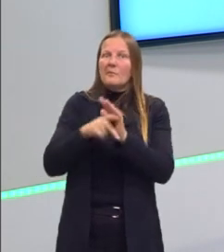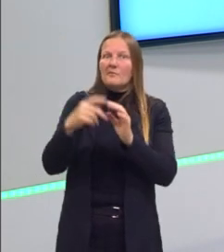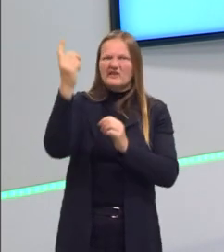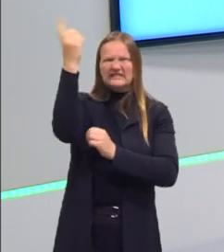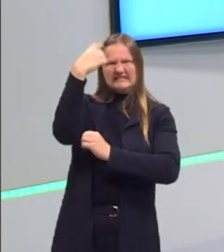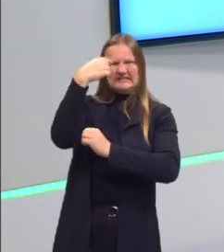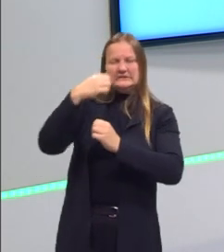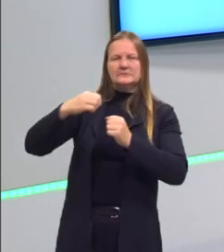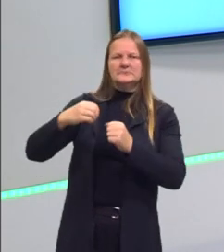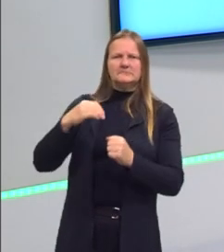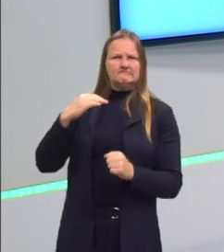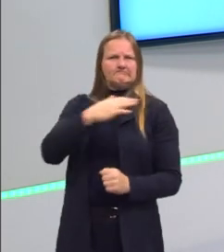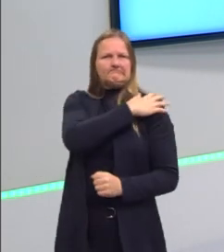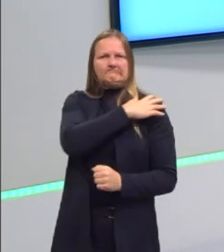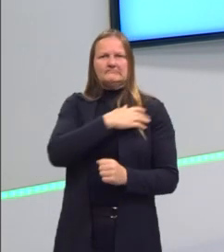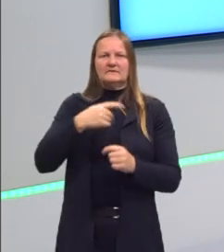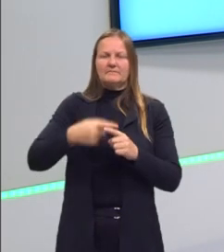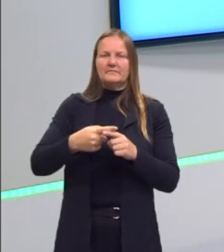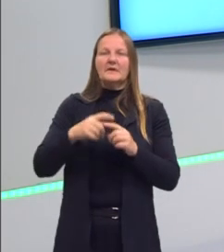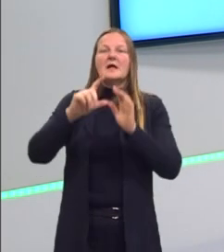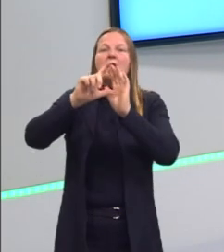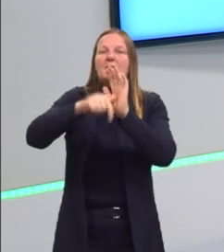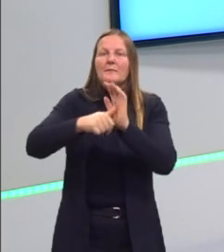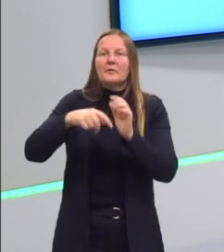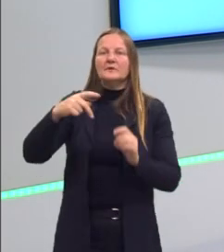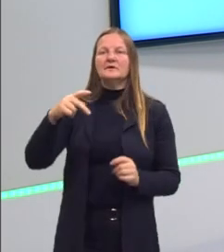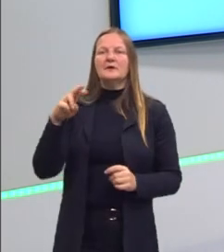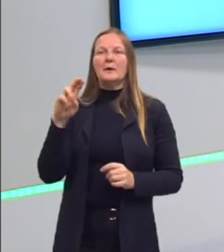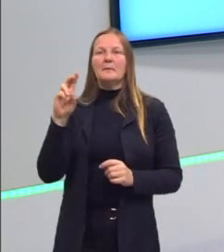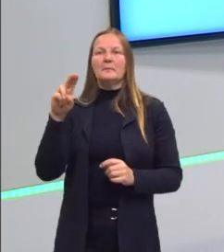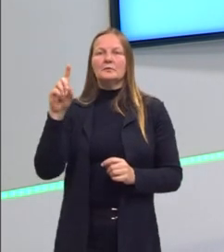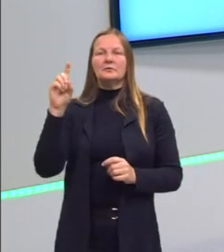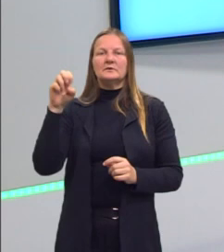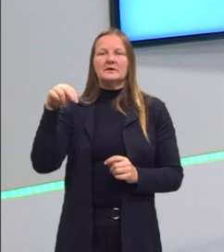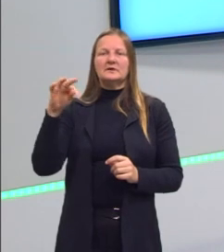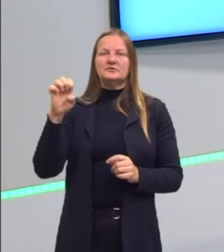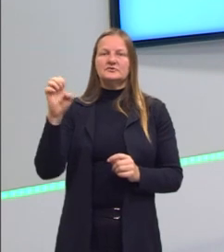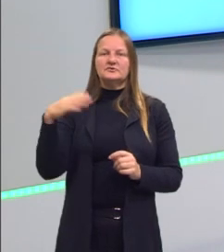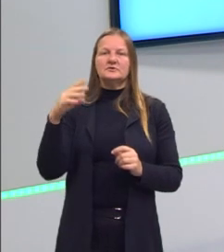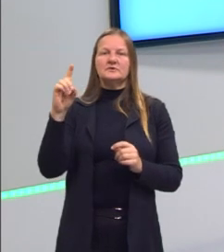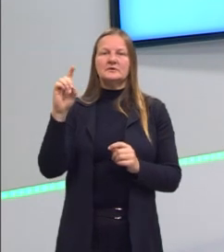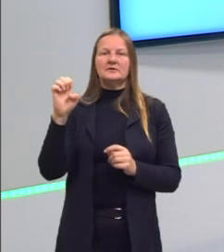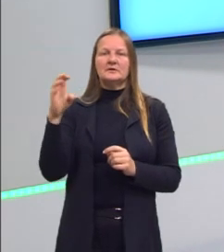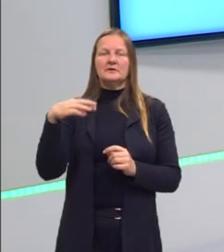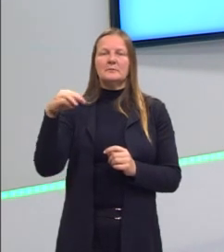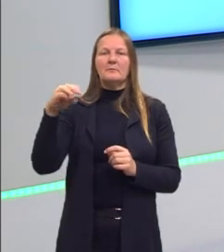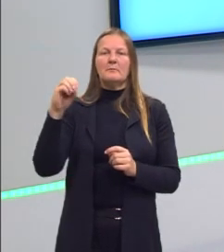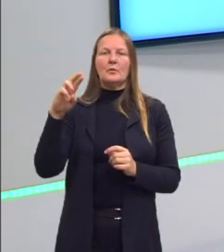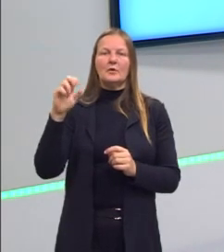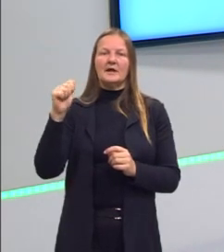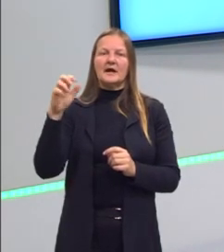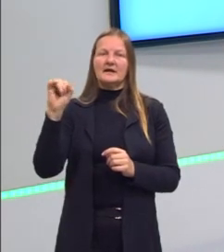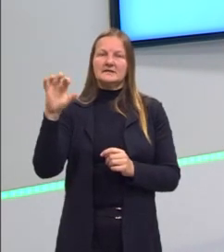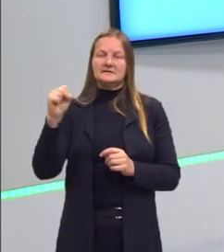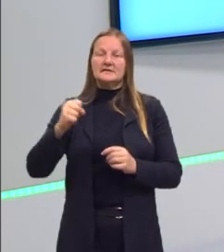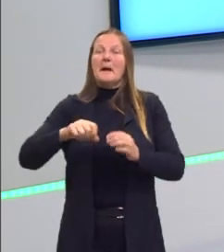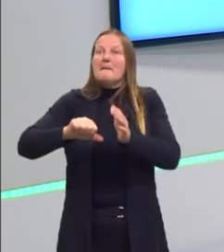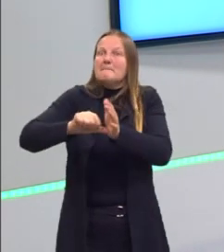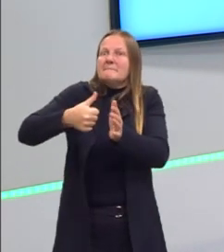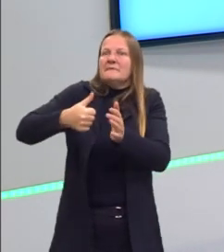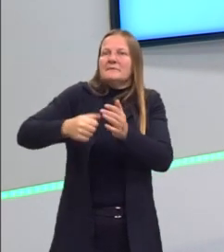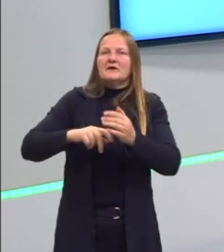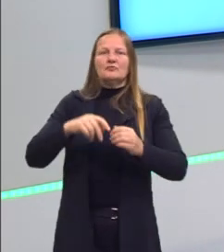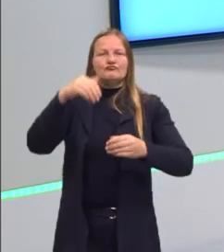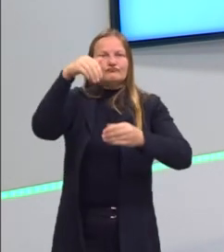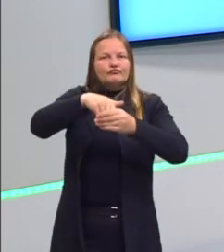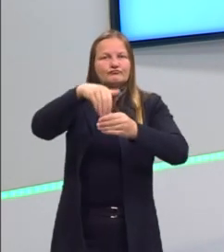Depois, Prudente de Moraes vai ser eleito em 1894. 1894 vai ser o primeiro presidente civil eleito do Brasil. E aqui